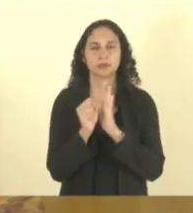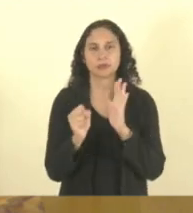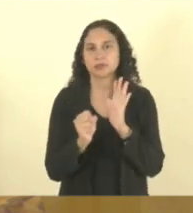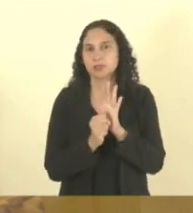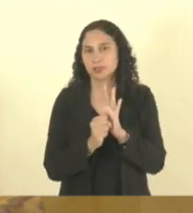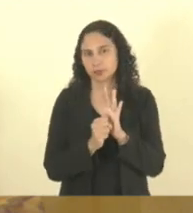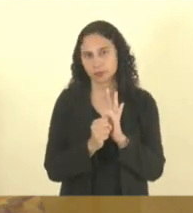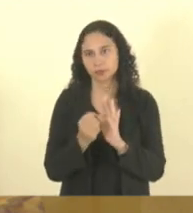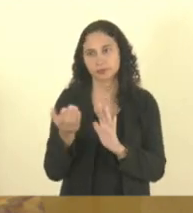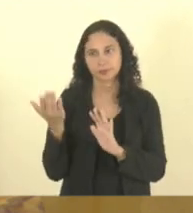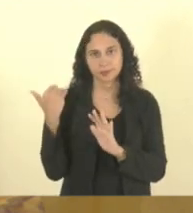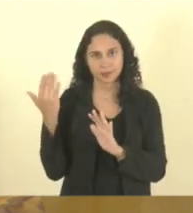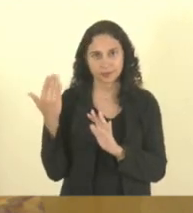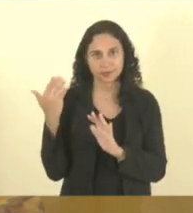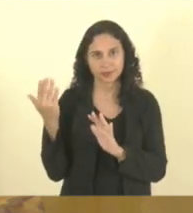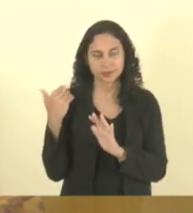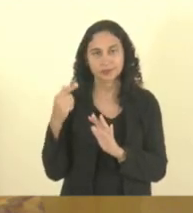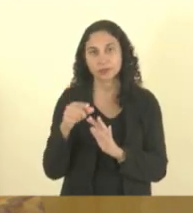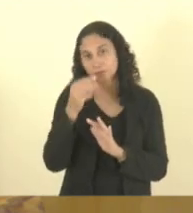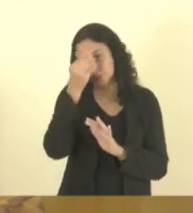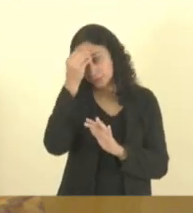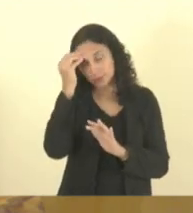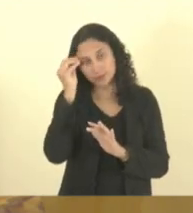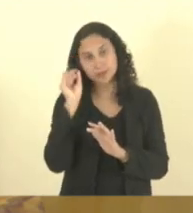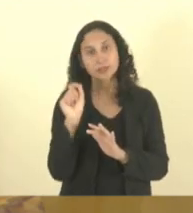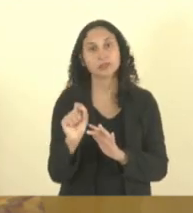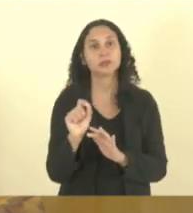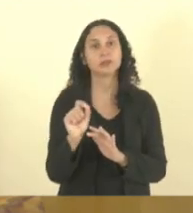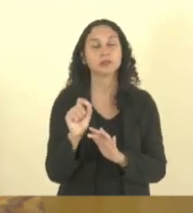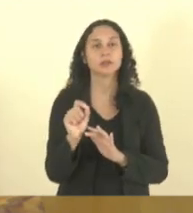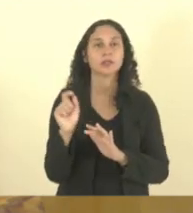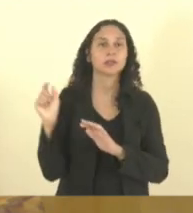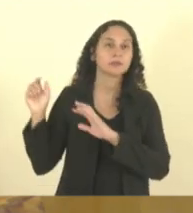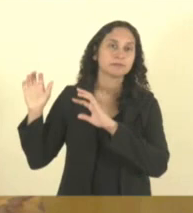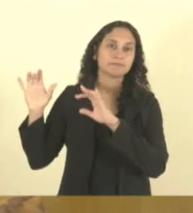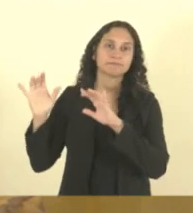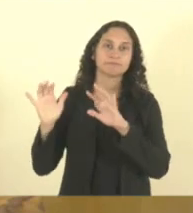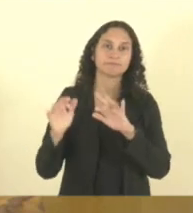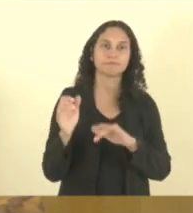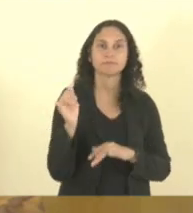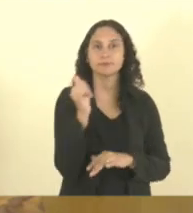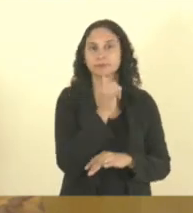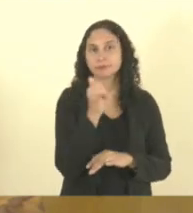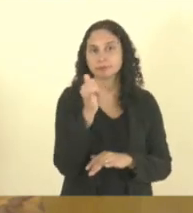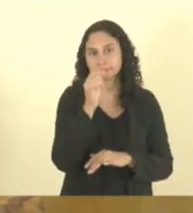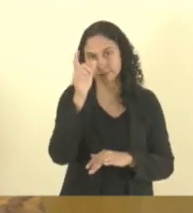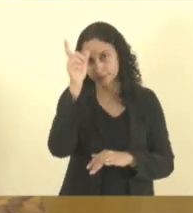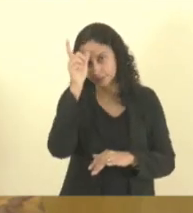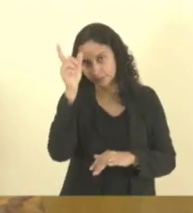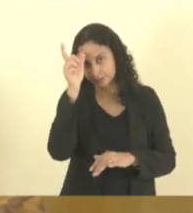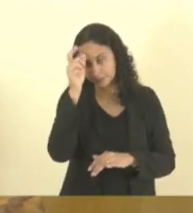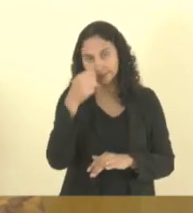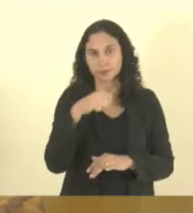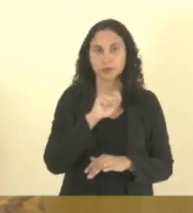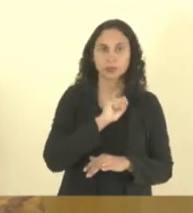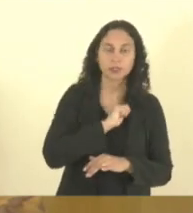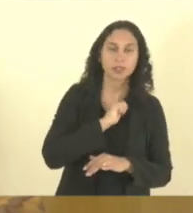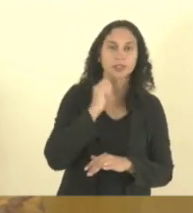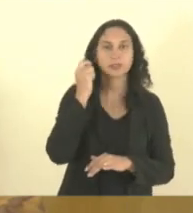passado, não esquecendo a força da imigração italiana, alemã, espanhola, portuguesa,